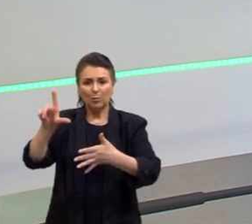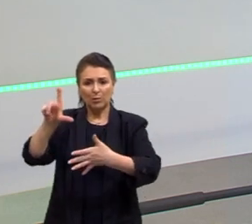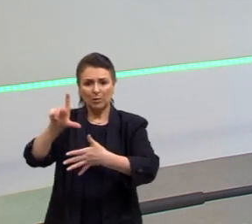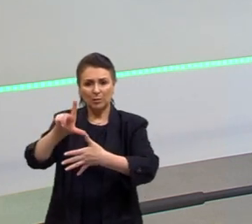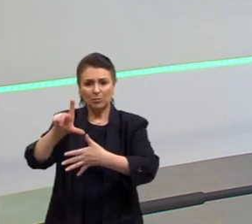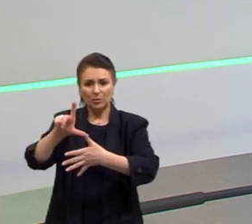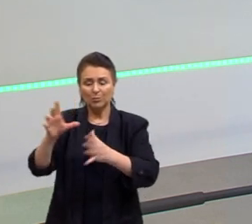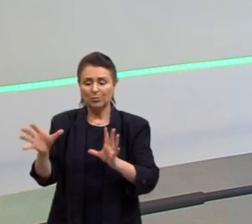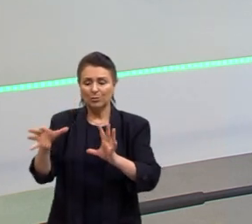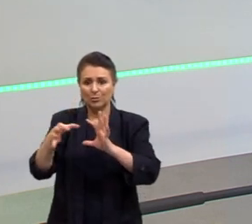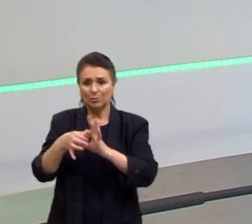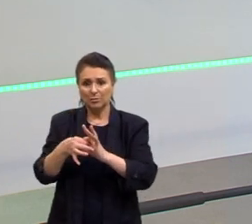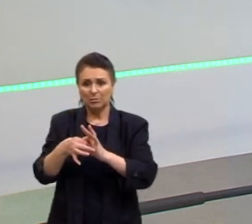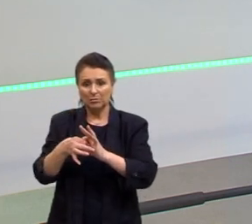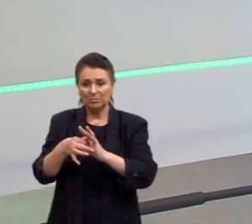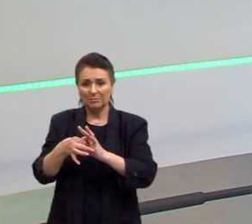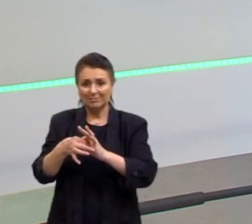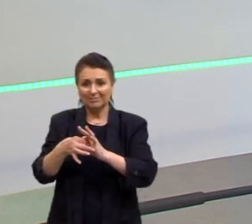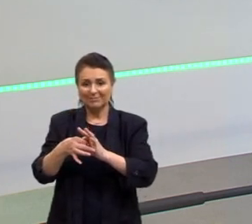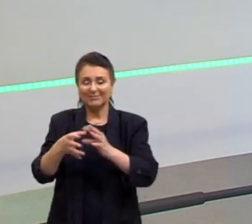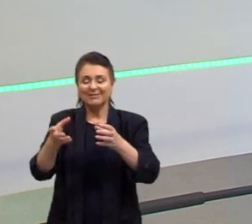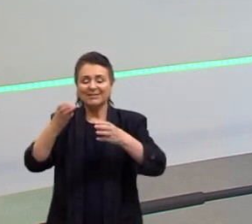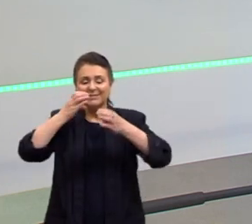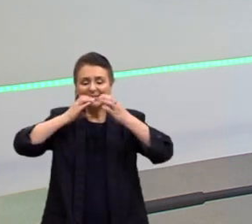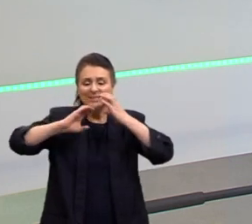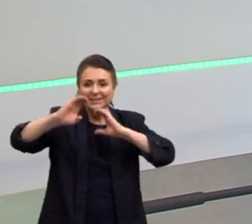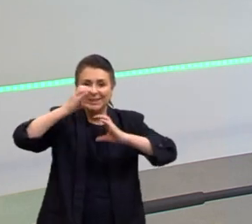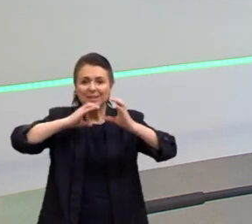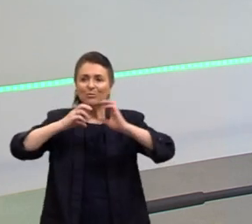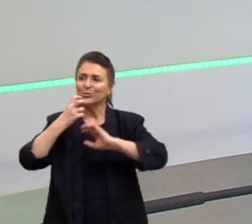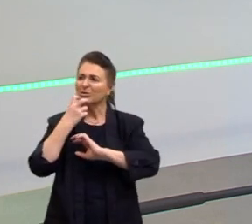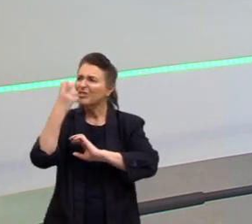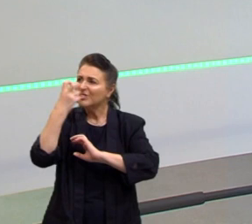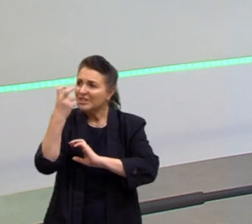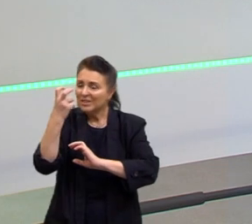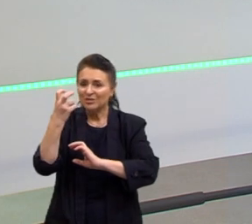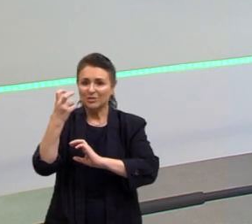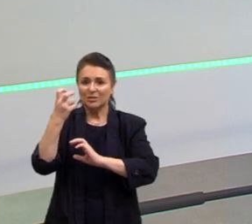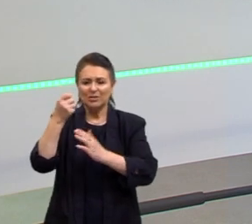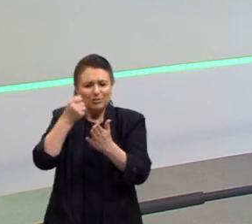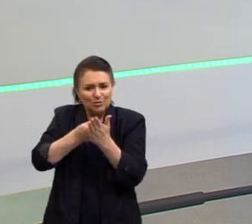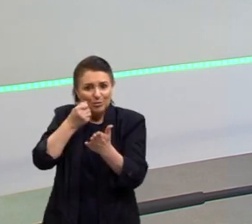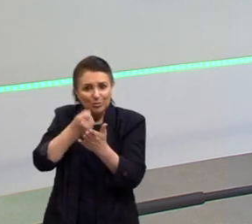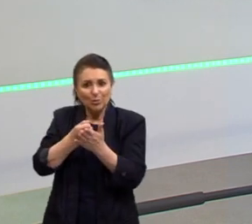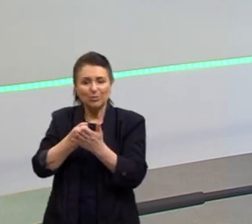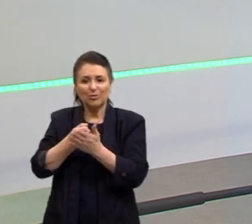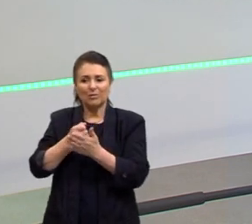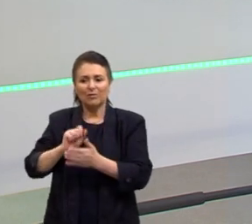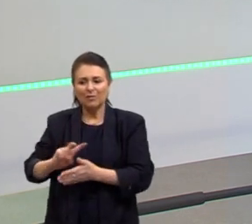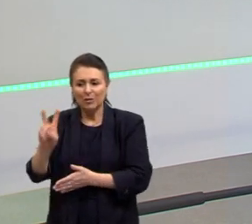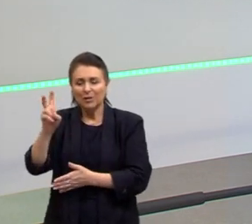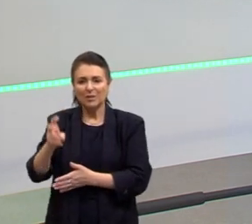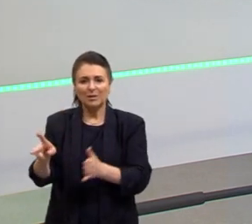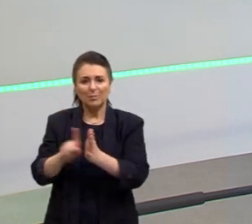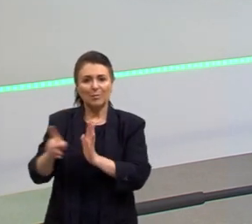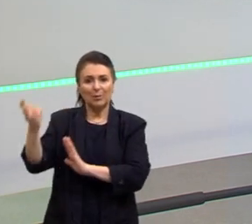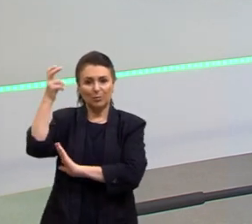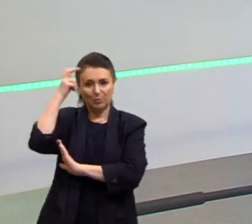agora se una, solte sua voz, solte seu grito e valorize a sua cultura, se valorize